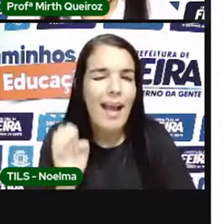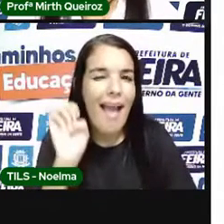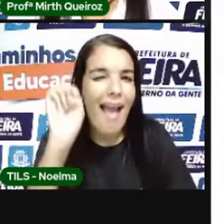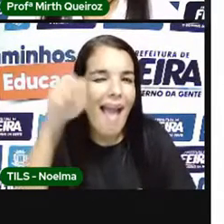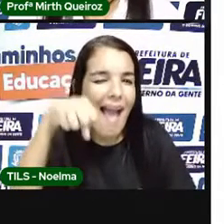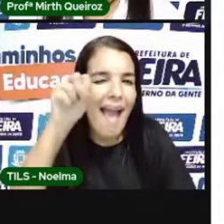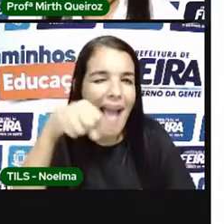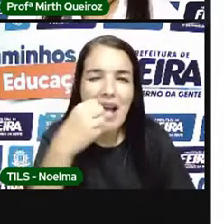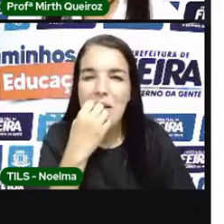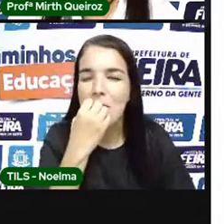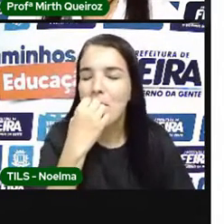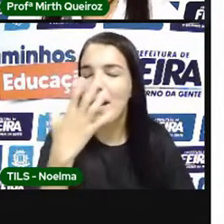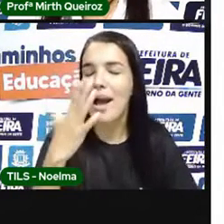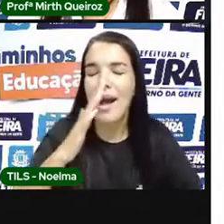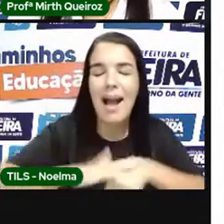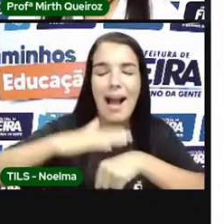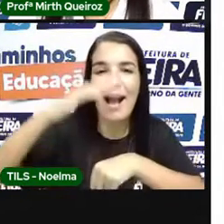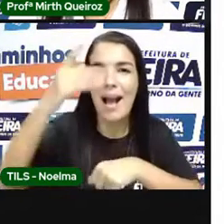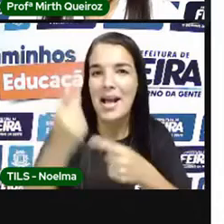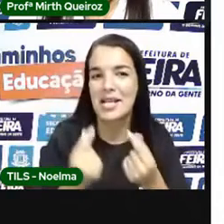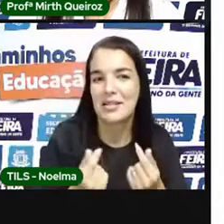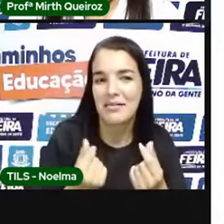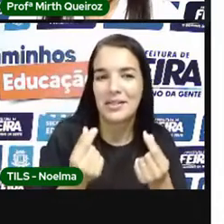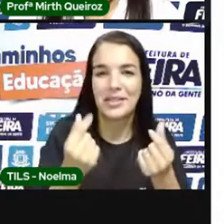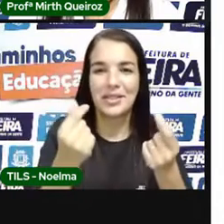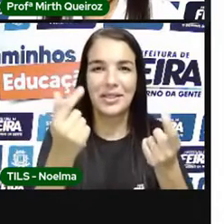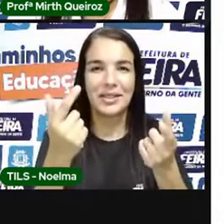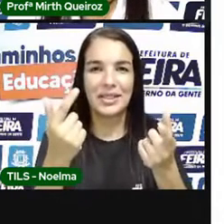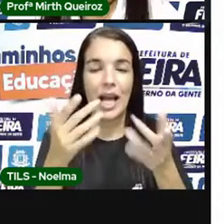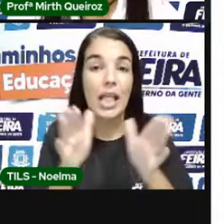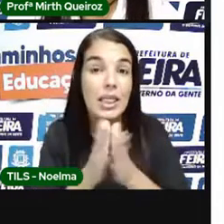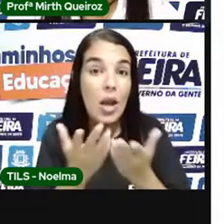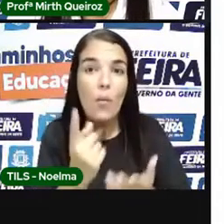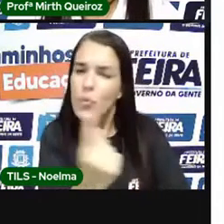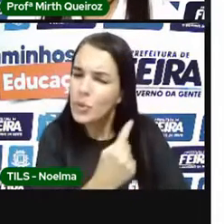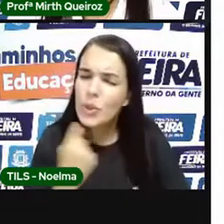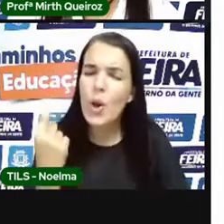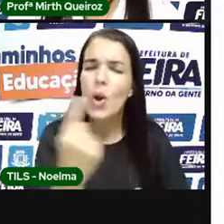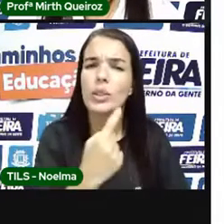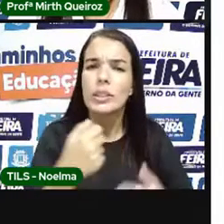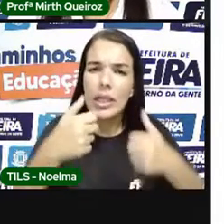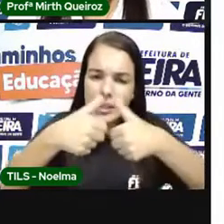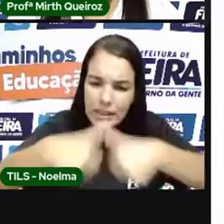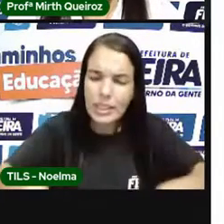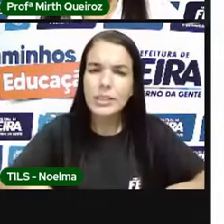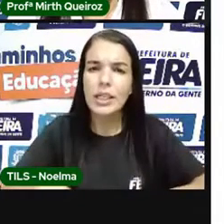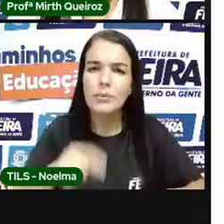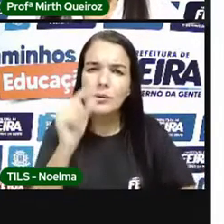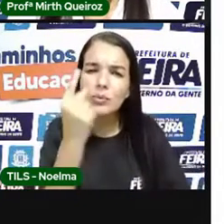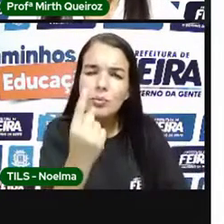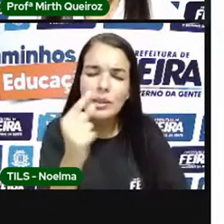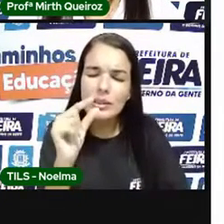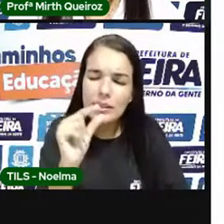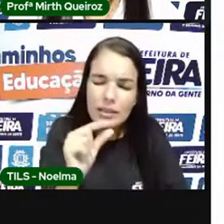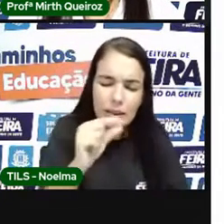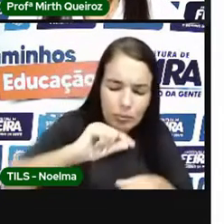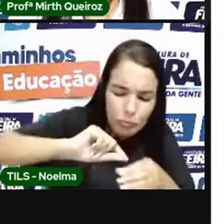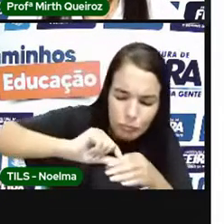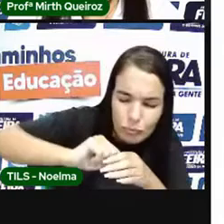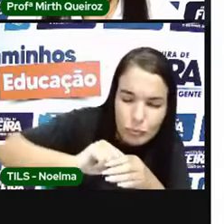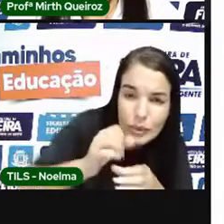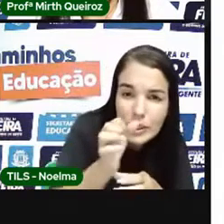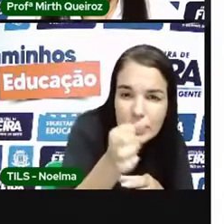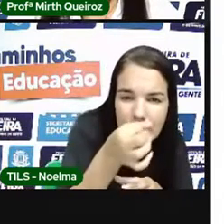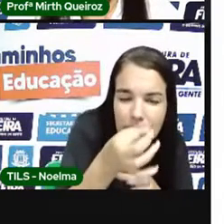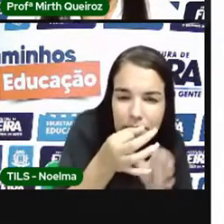livro Na lista Dos mais vendidos Então sejamos Uma sementinha Uma sementinha Que vai aí Colaborar